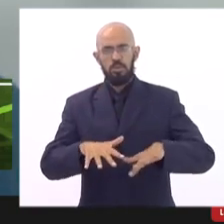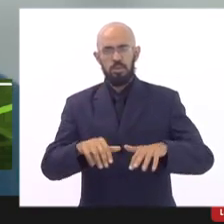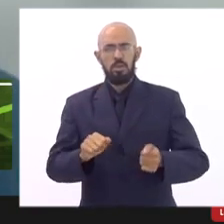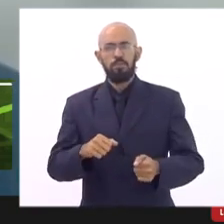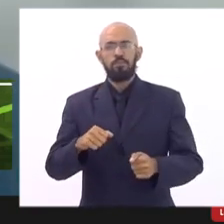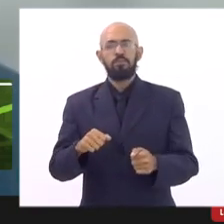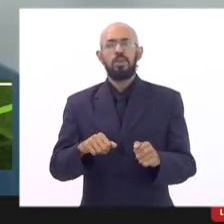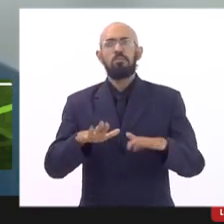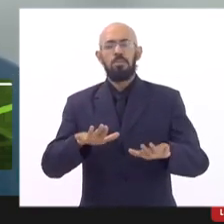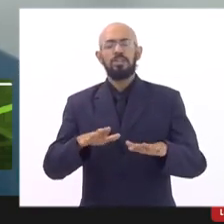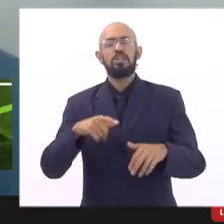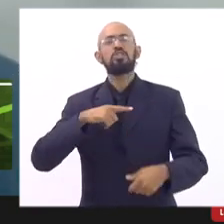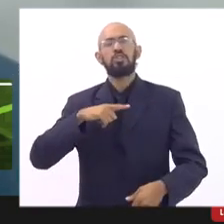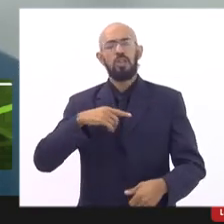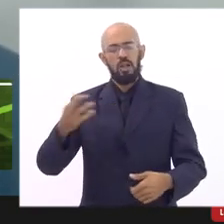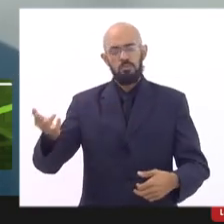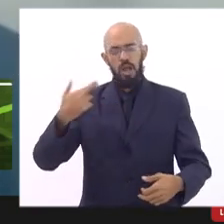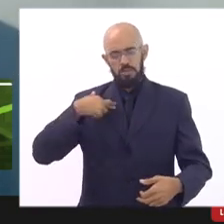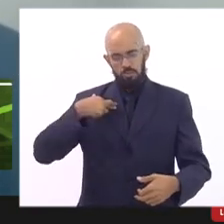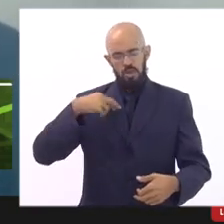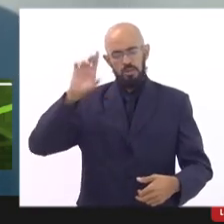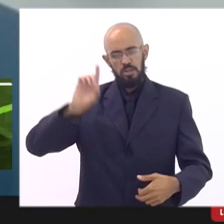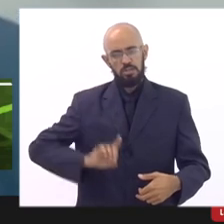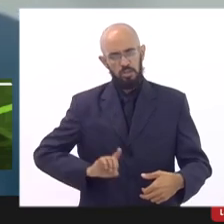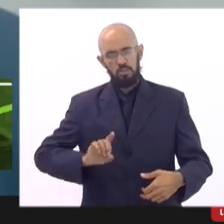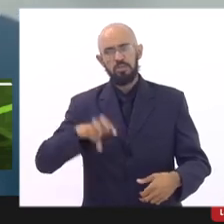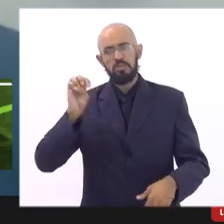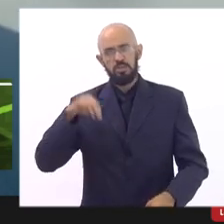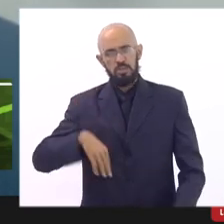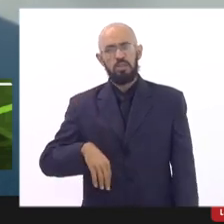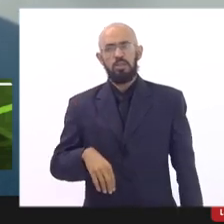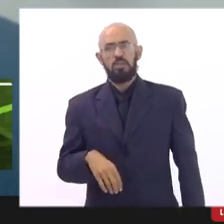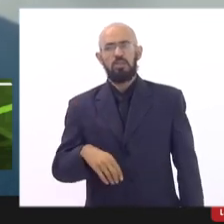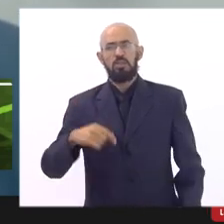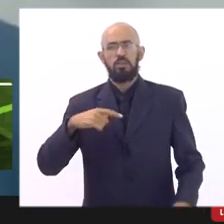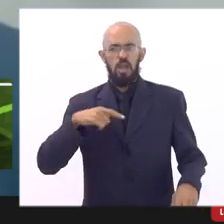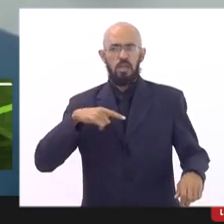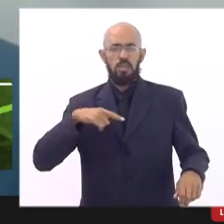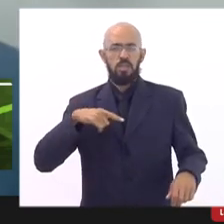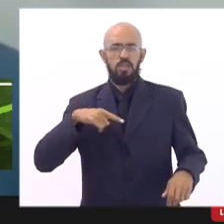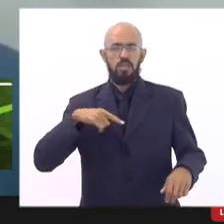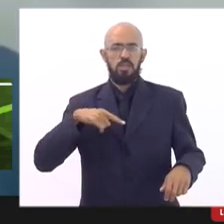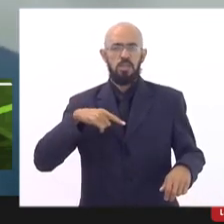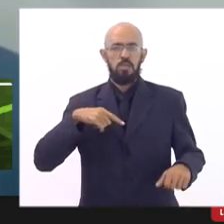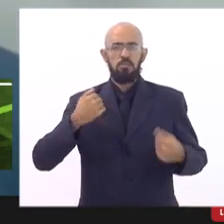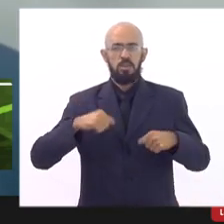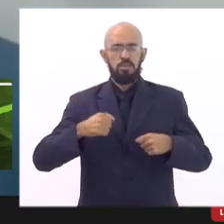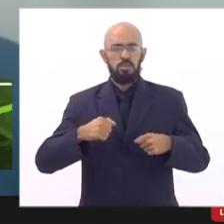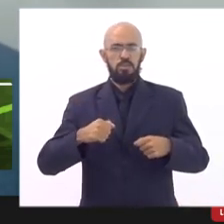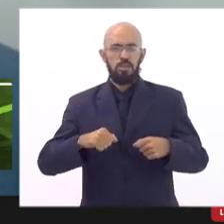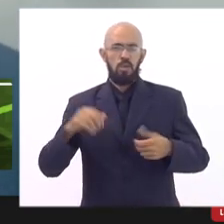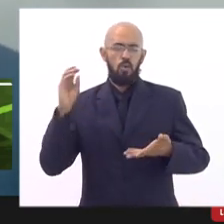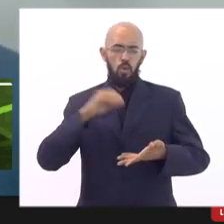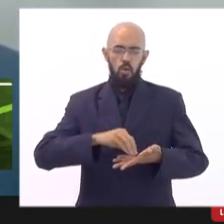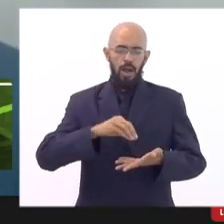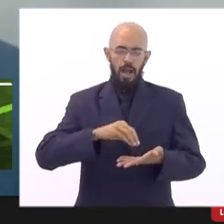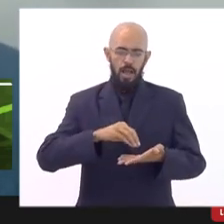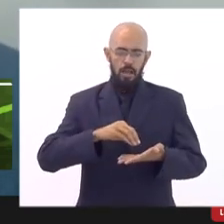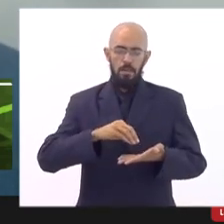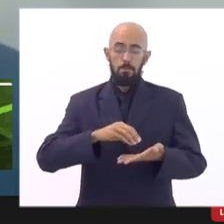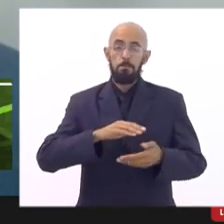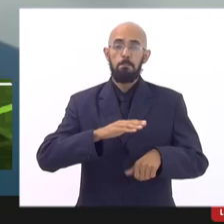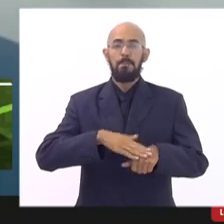tem relatos das diretoras que estão tendo aspas que botar mais água no feijão para conseguir